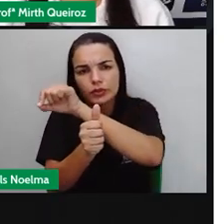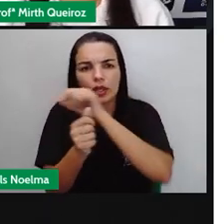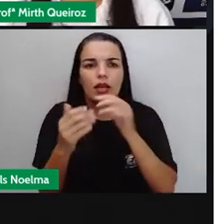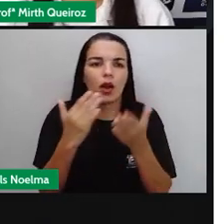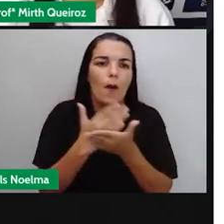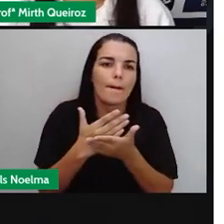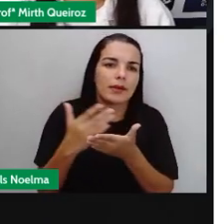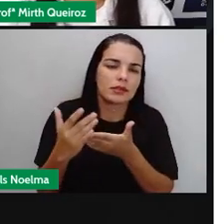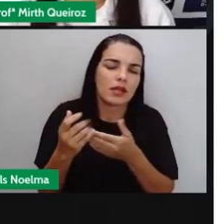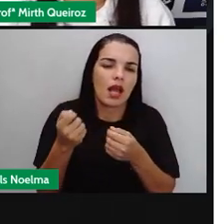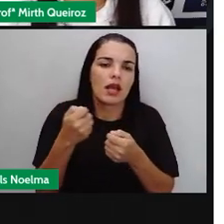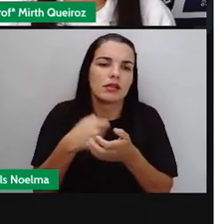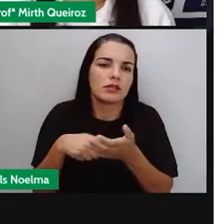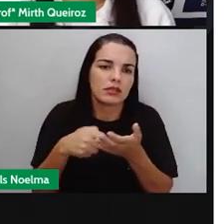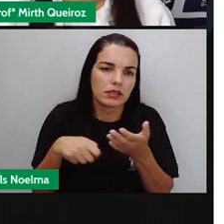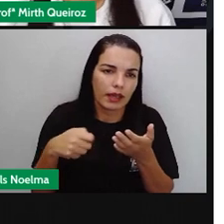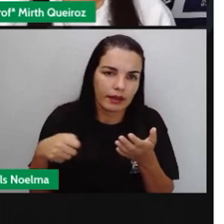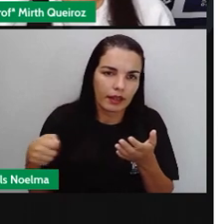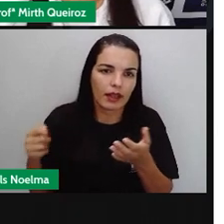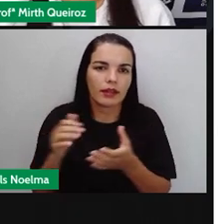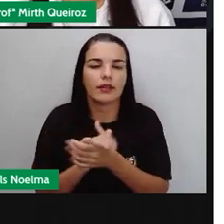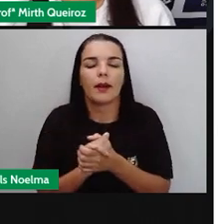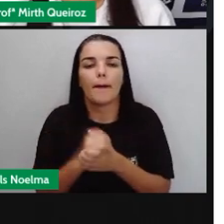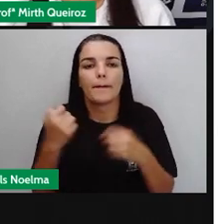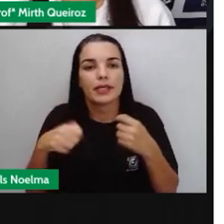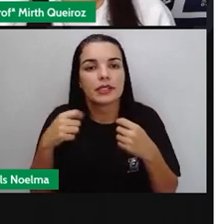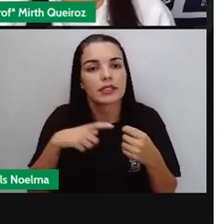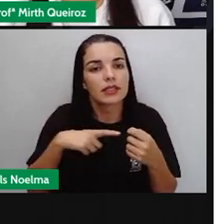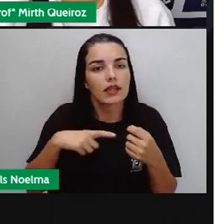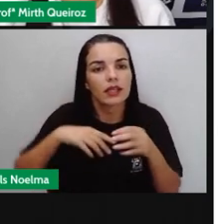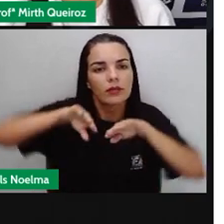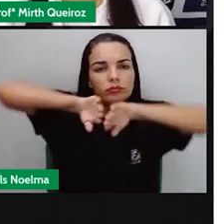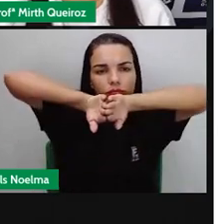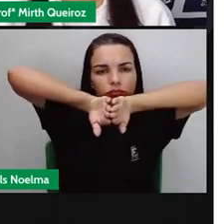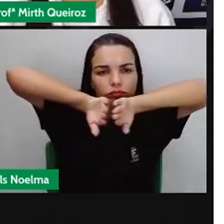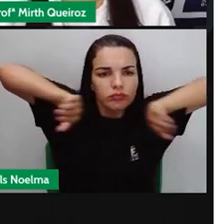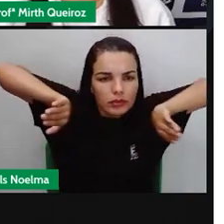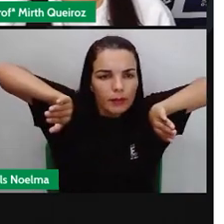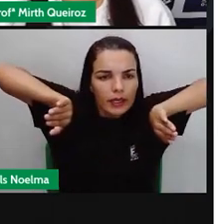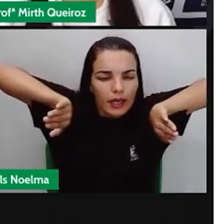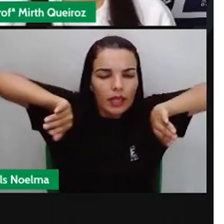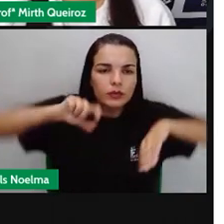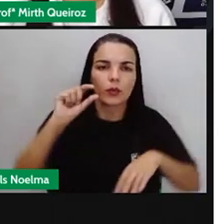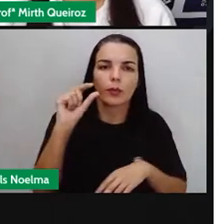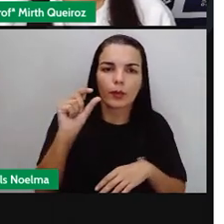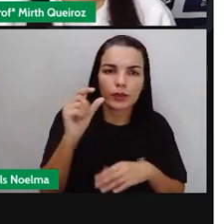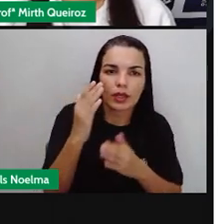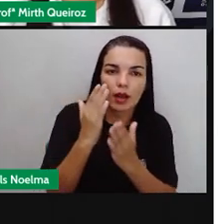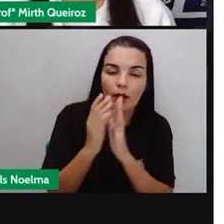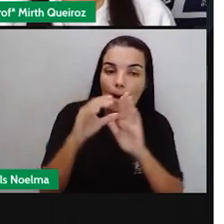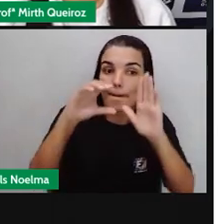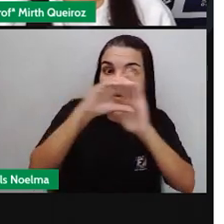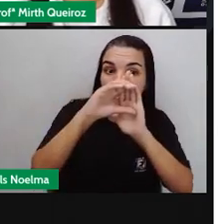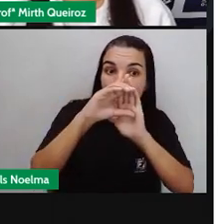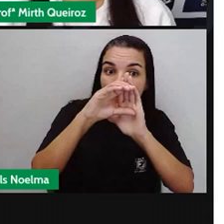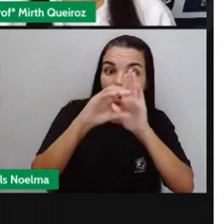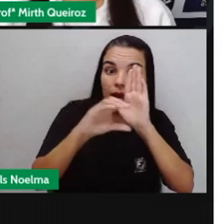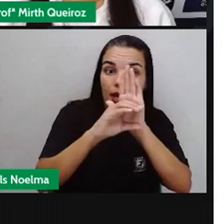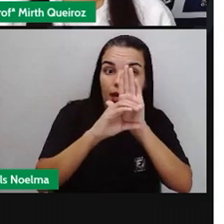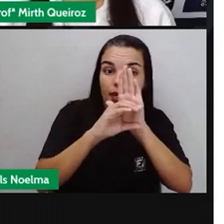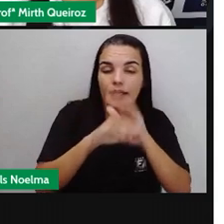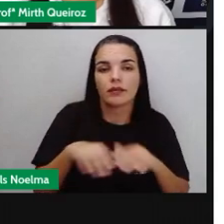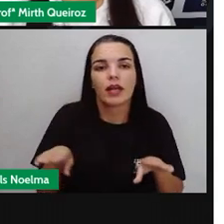Do texto A gente não deve iniciar Já na margem Tem que ter Esse espaçozinho Que seria O parágrafo O